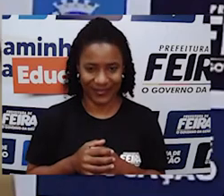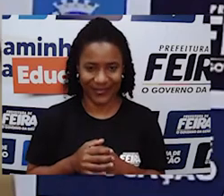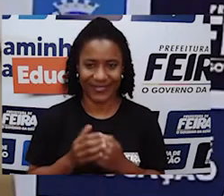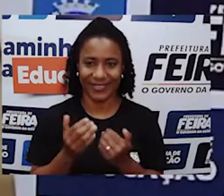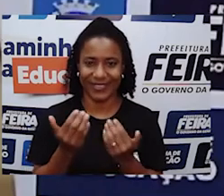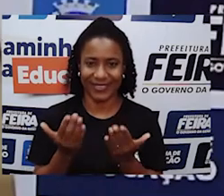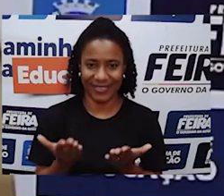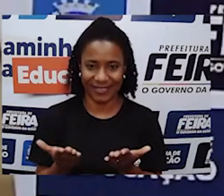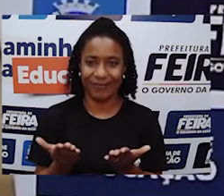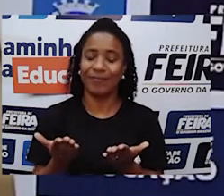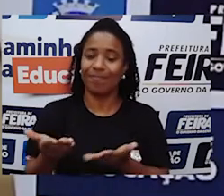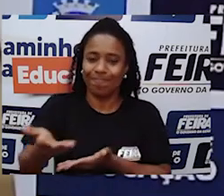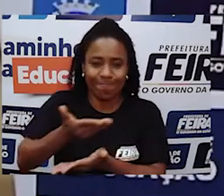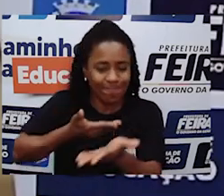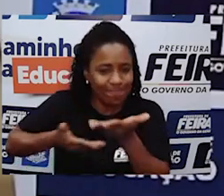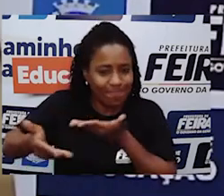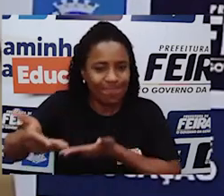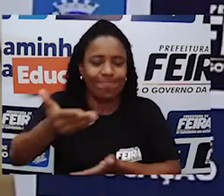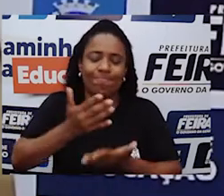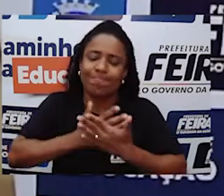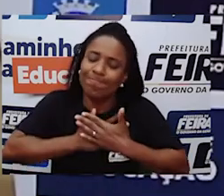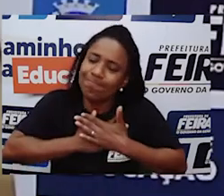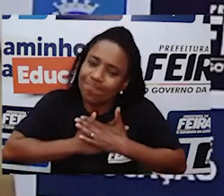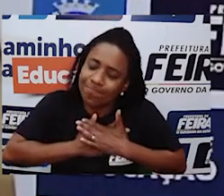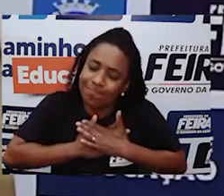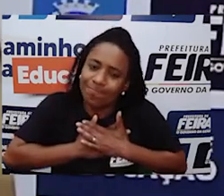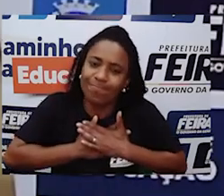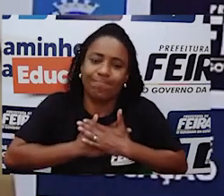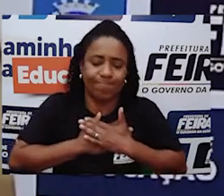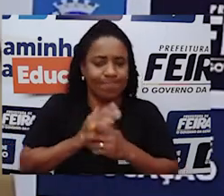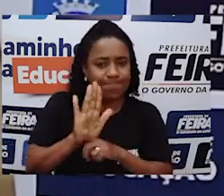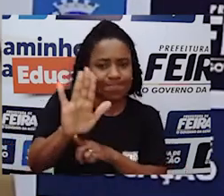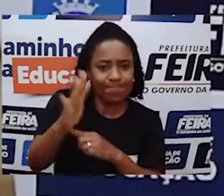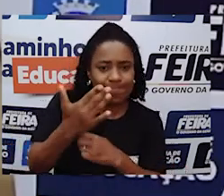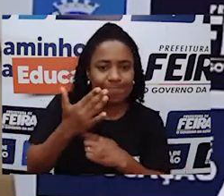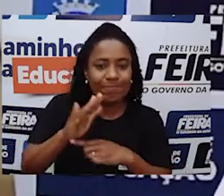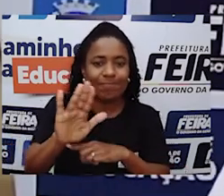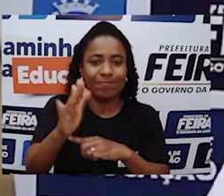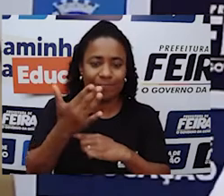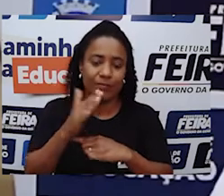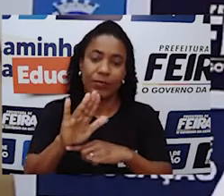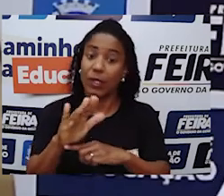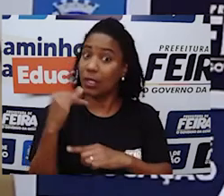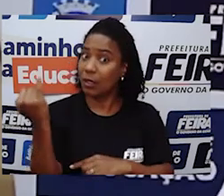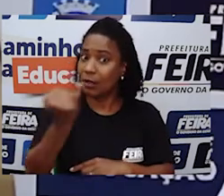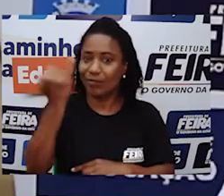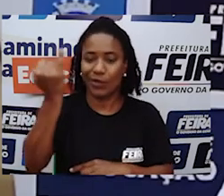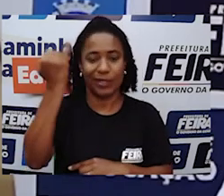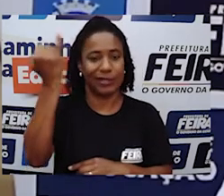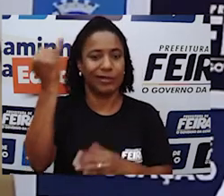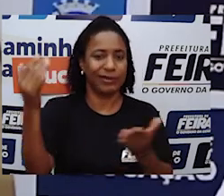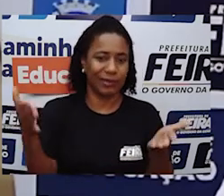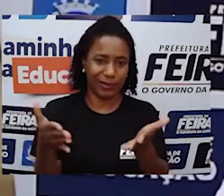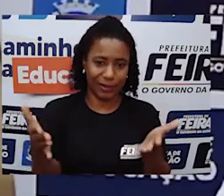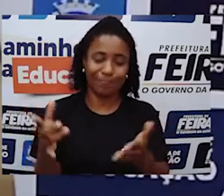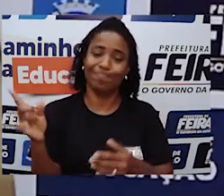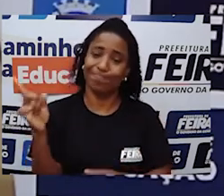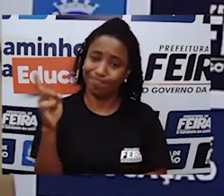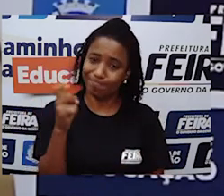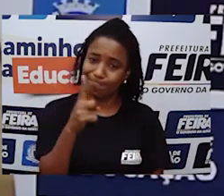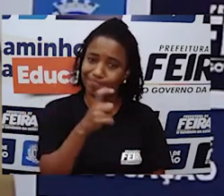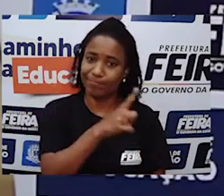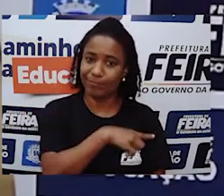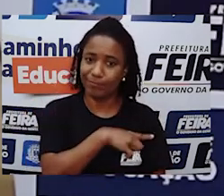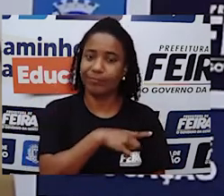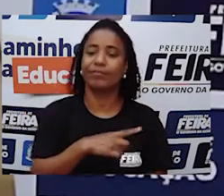Solidariedade, cooperação, são palavras-chave neste momento que nós estamos vivendo. Então,